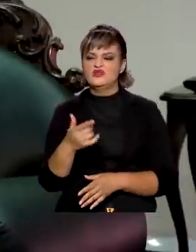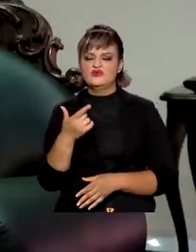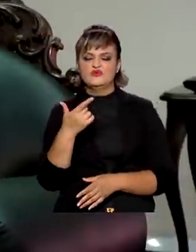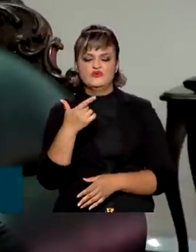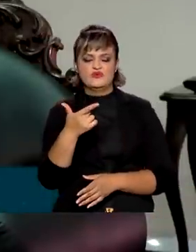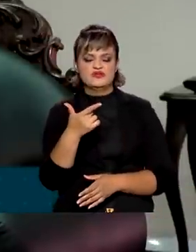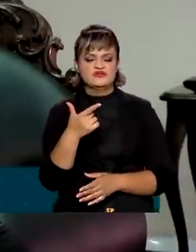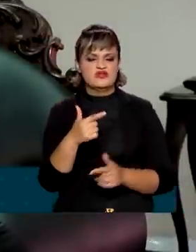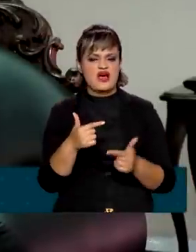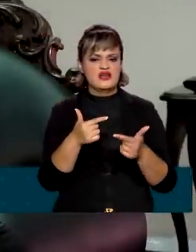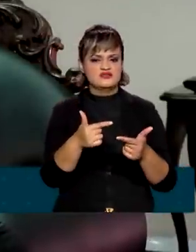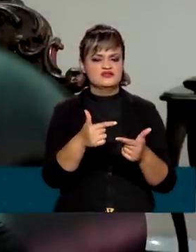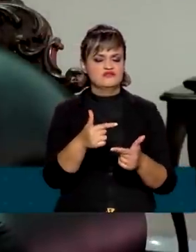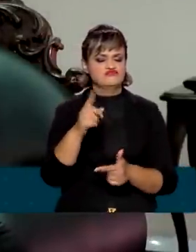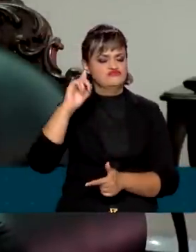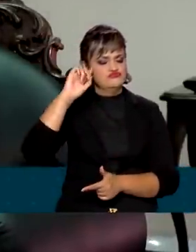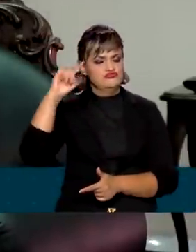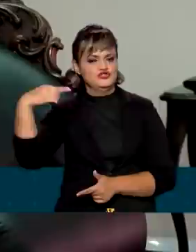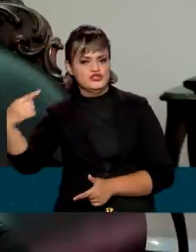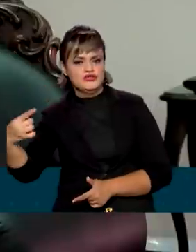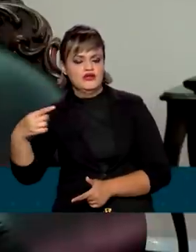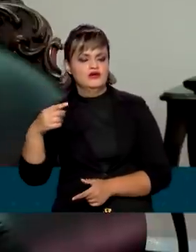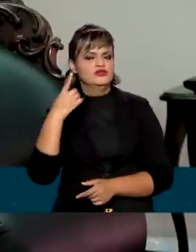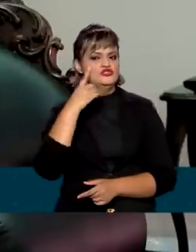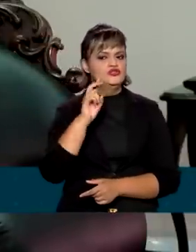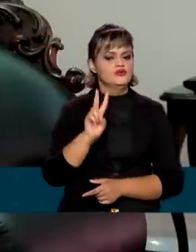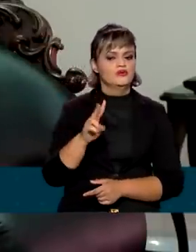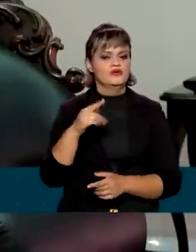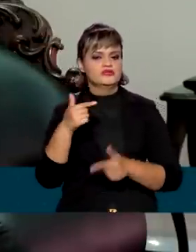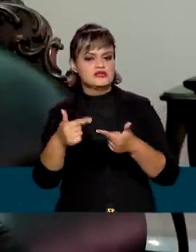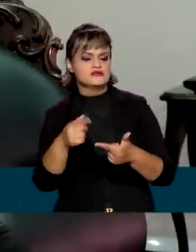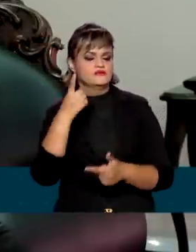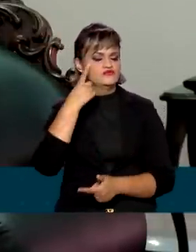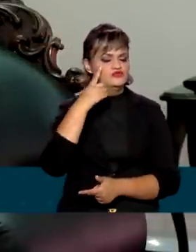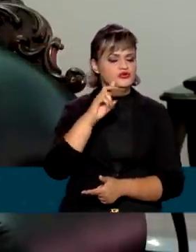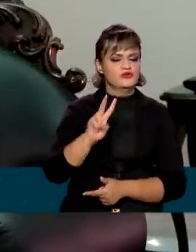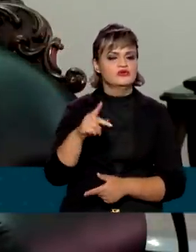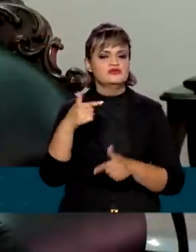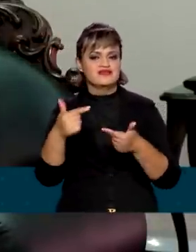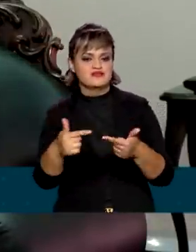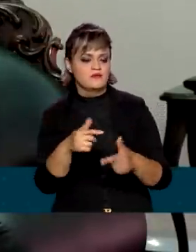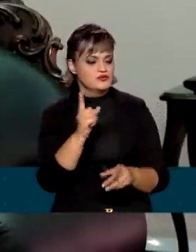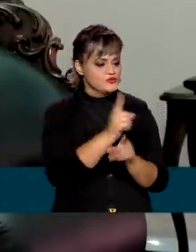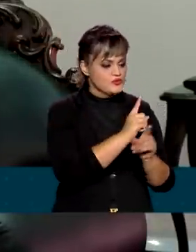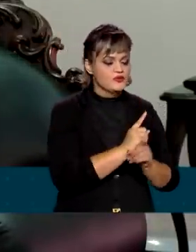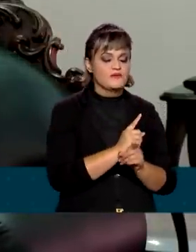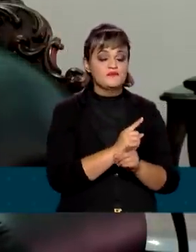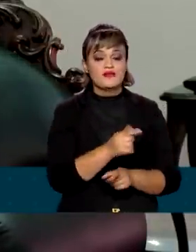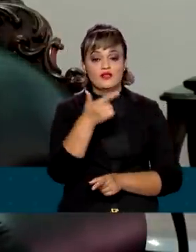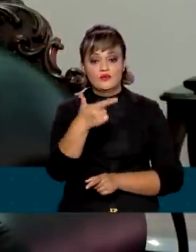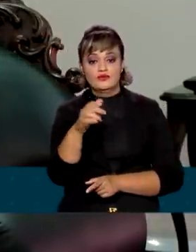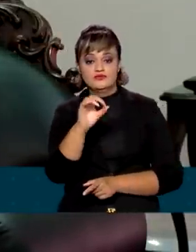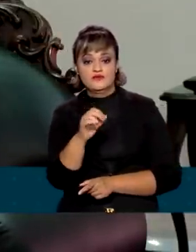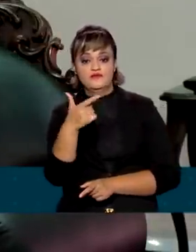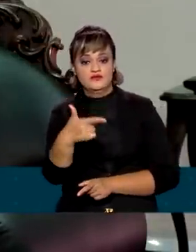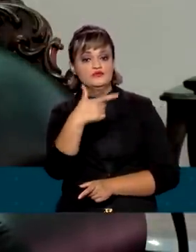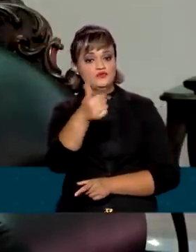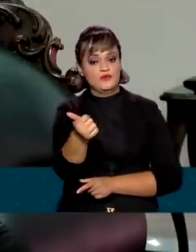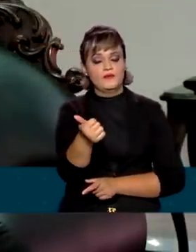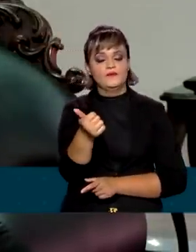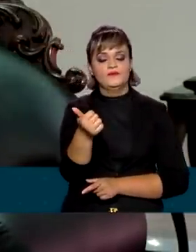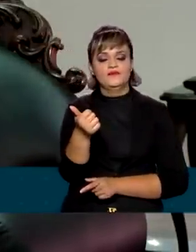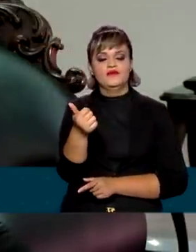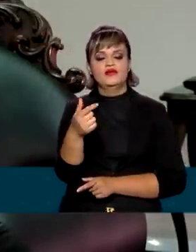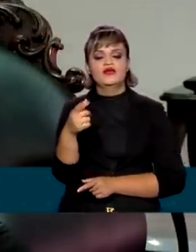operações, uma operação dia sim, dia não, dia sim. A cada dois dias, uma operação de combate à corrupção no Brasil. Eu destacaria que em 2021 nós fizemos